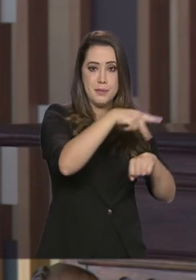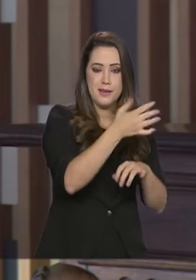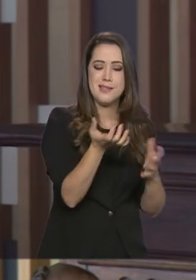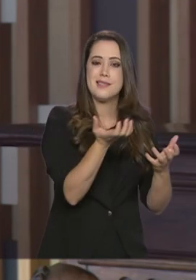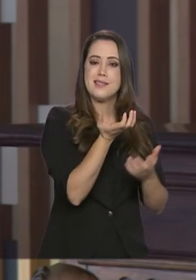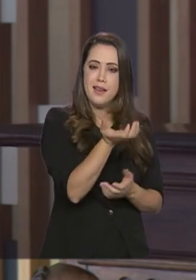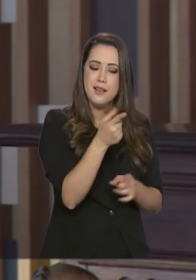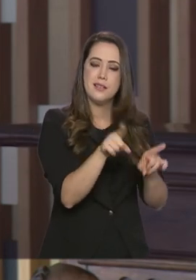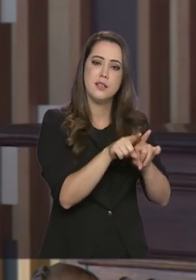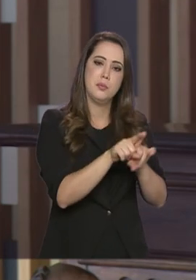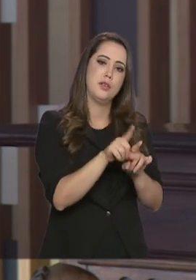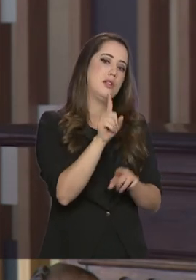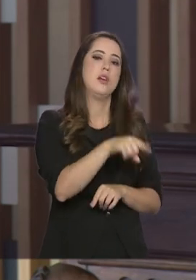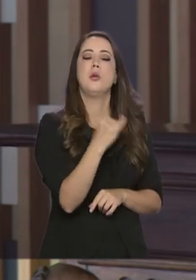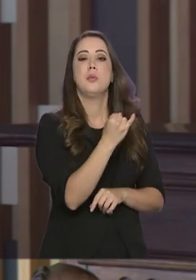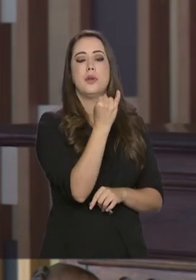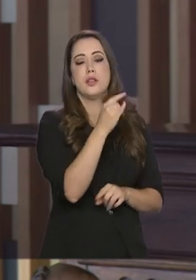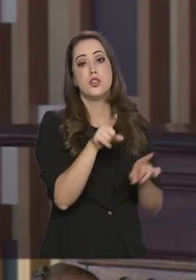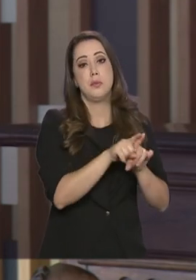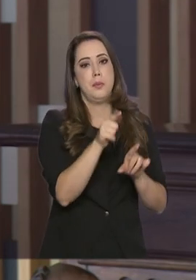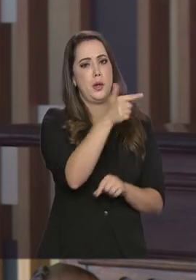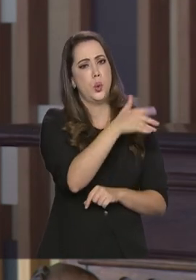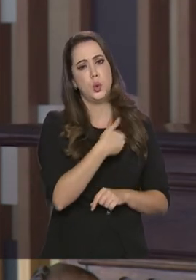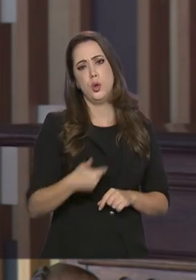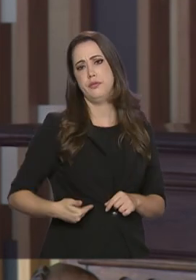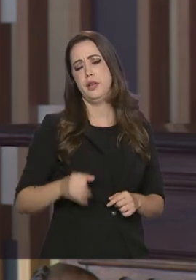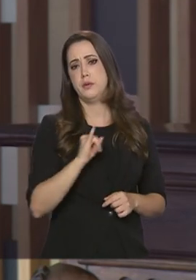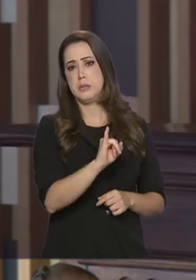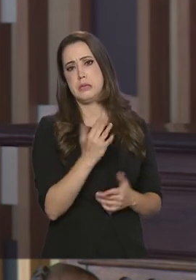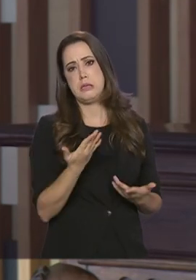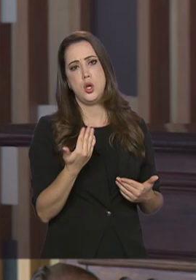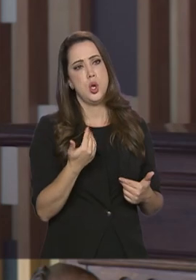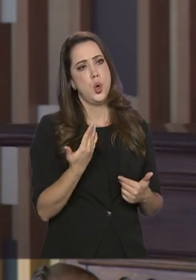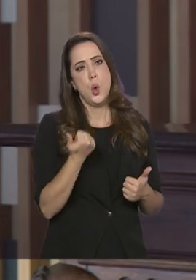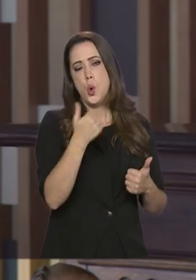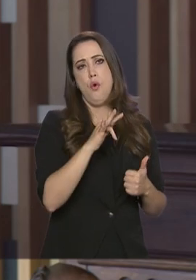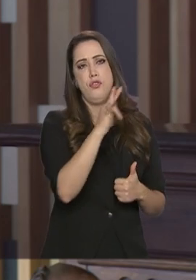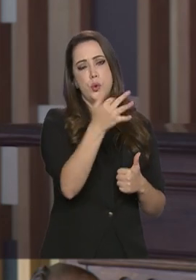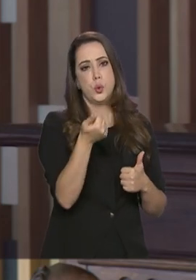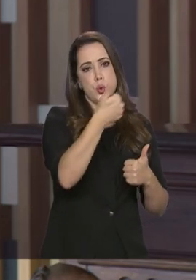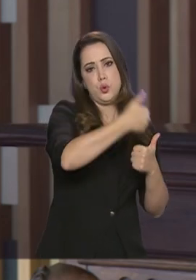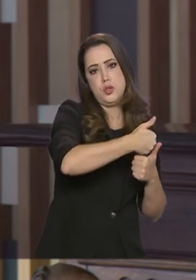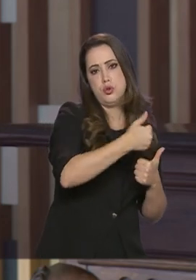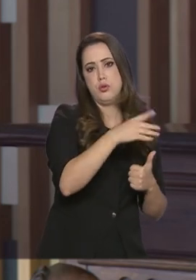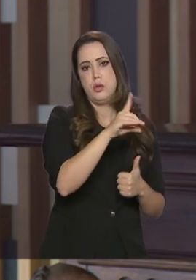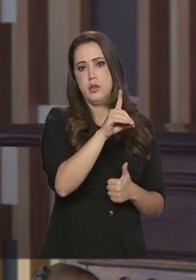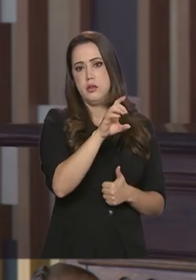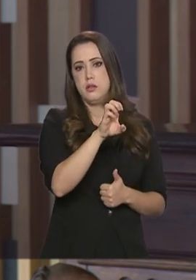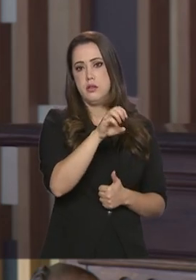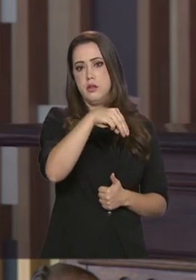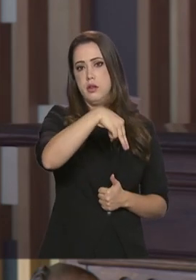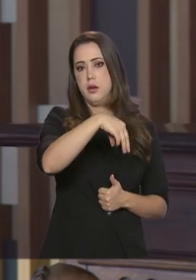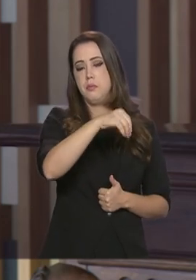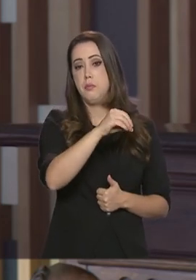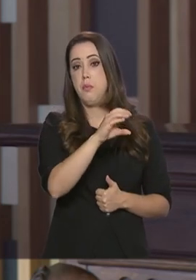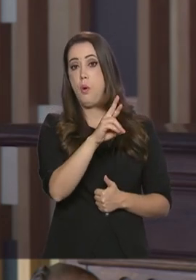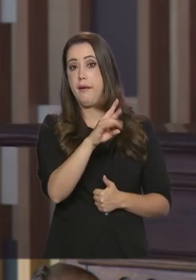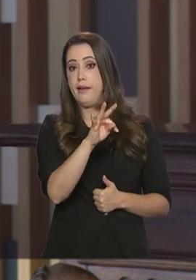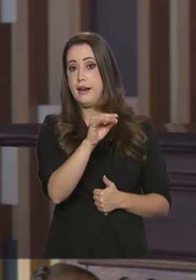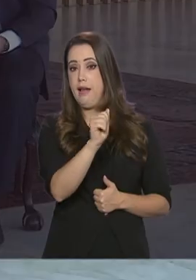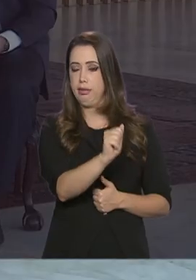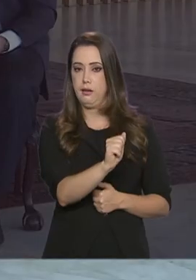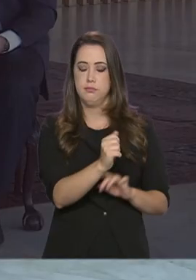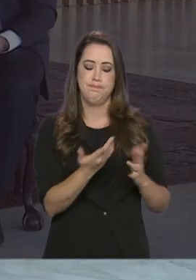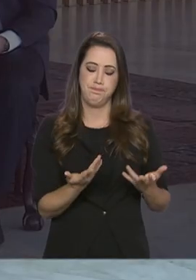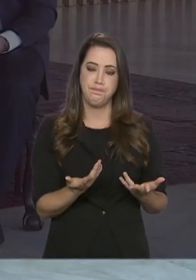Vão ser de interesse de um governo democrata nos Estados Unidos, caso ganhem os democratas, assim como continuarão sendo de um governo republicano, caso ganhem os republicanos. Serão do nosso